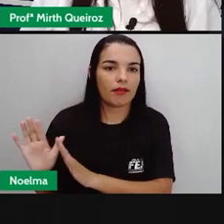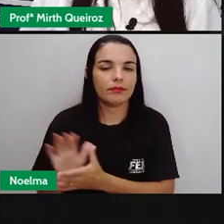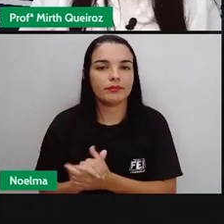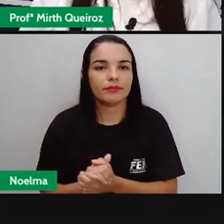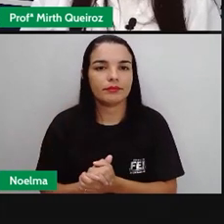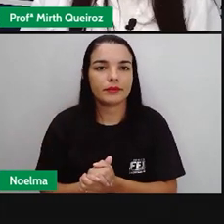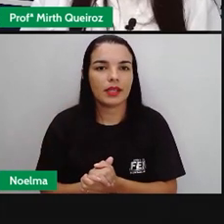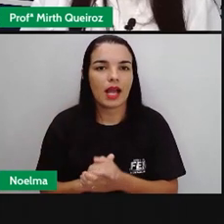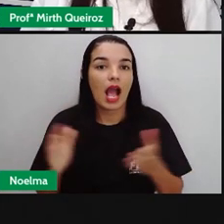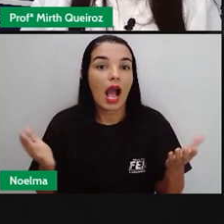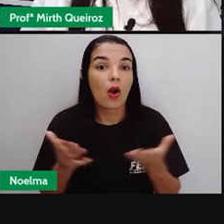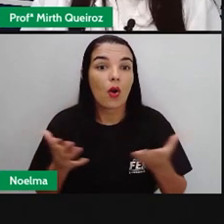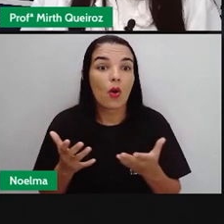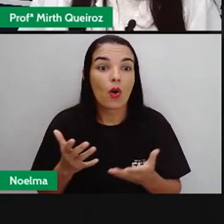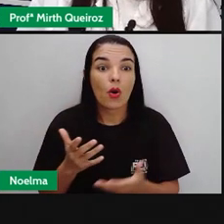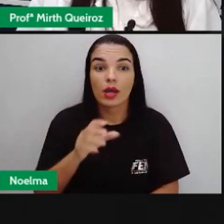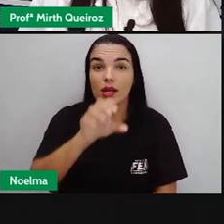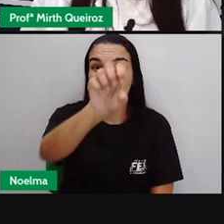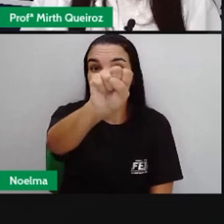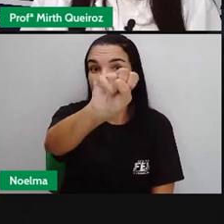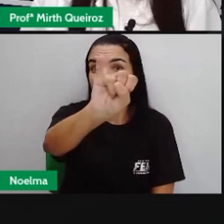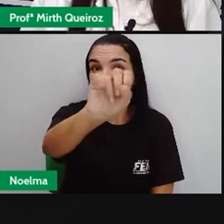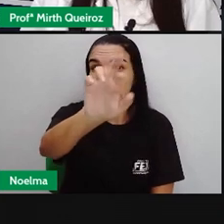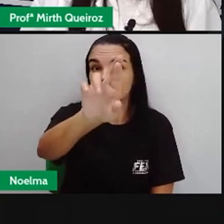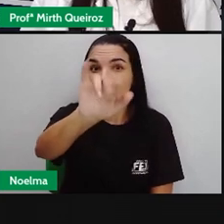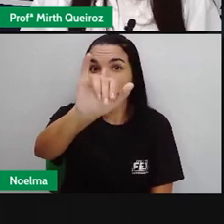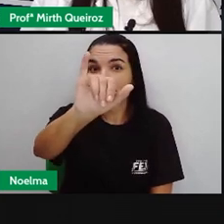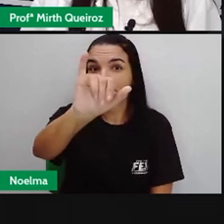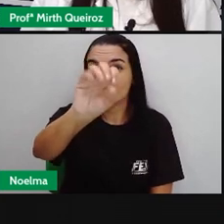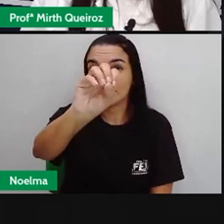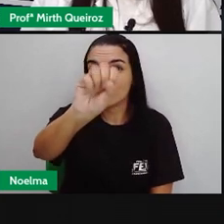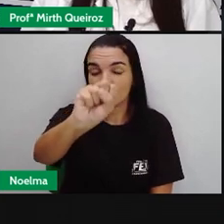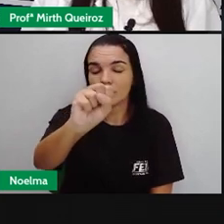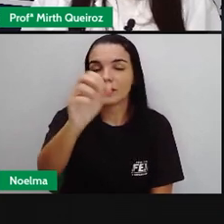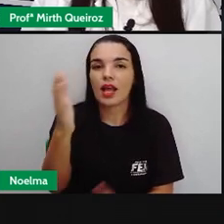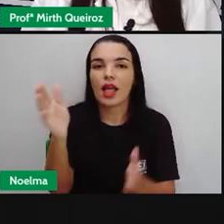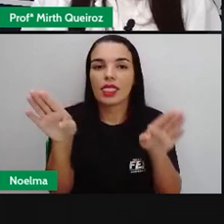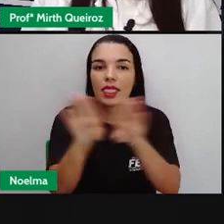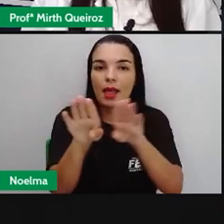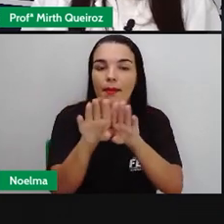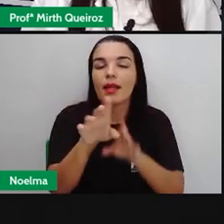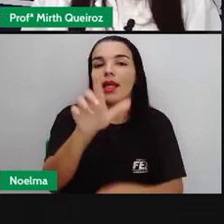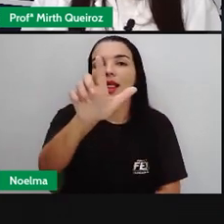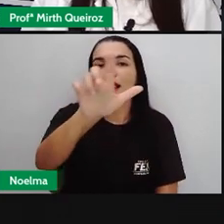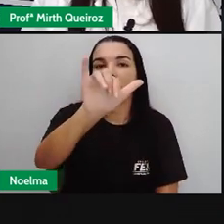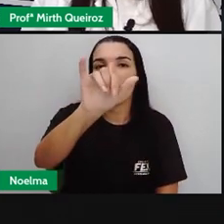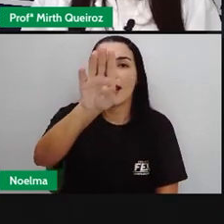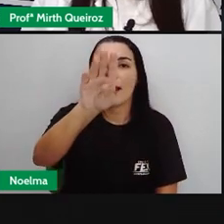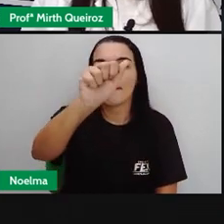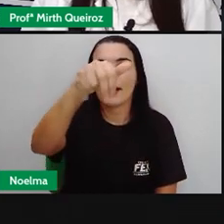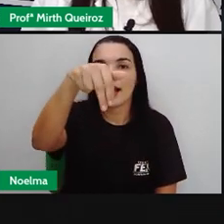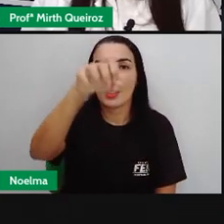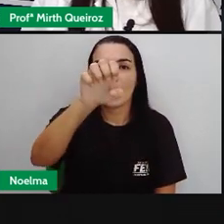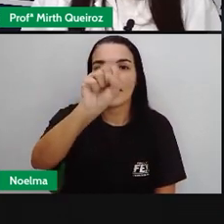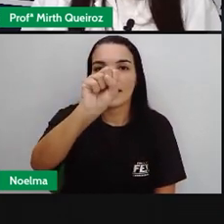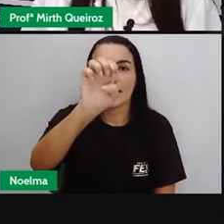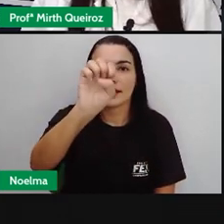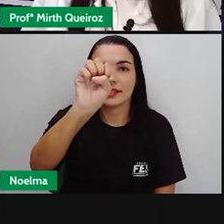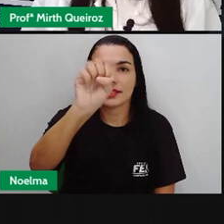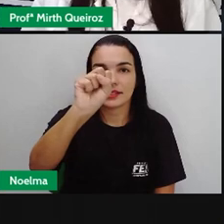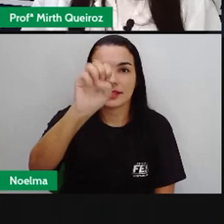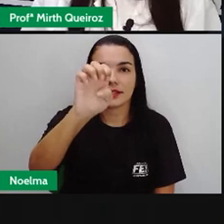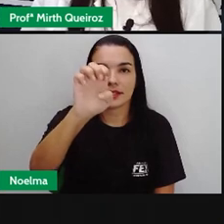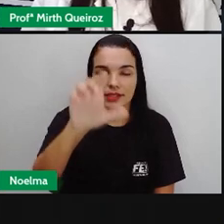Os sírios e os libaneses também vieram ao Brasil, começaram a chegar no Brasil aí no final do século XIX